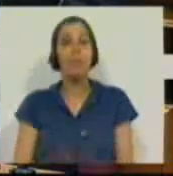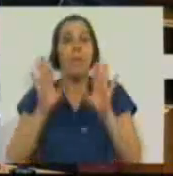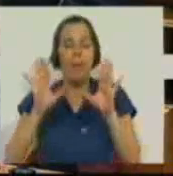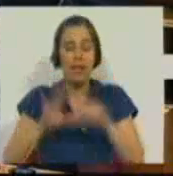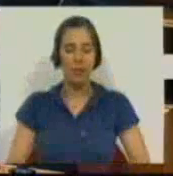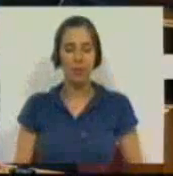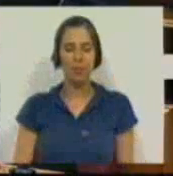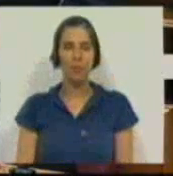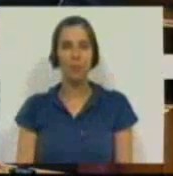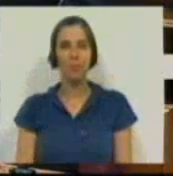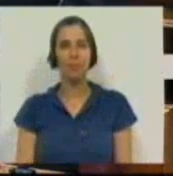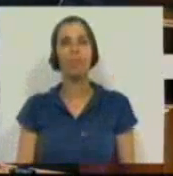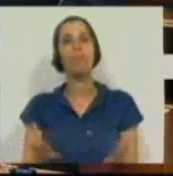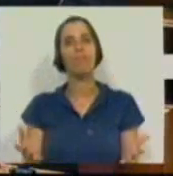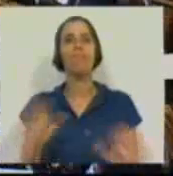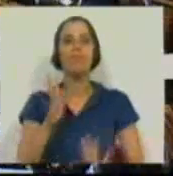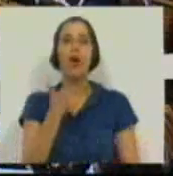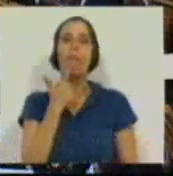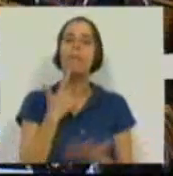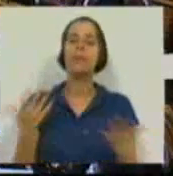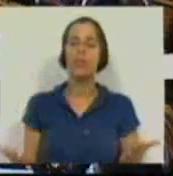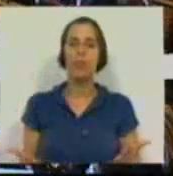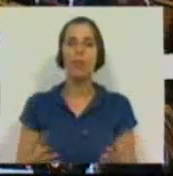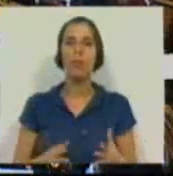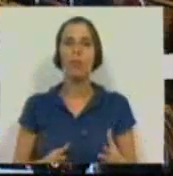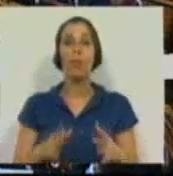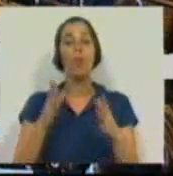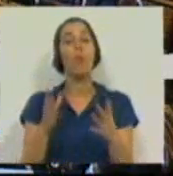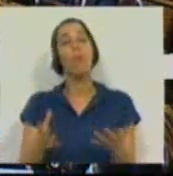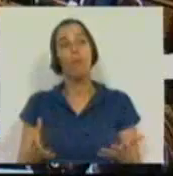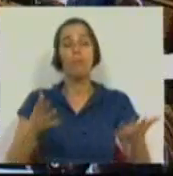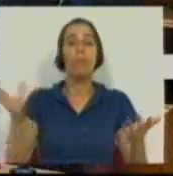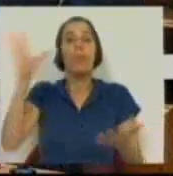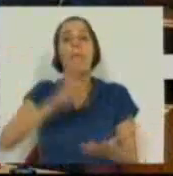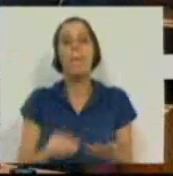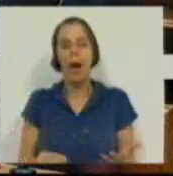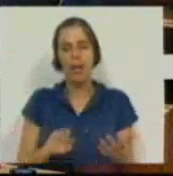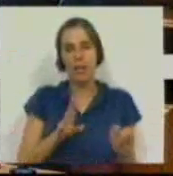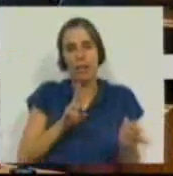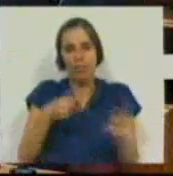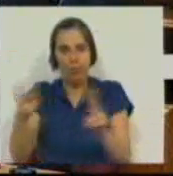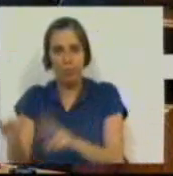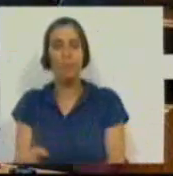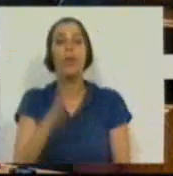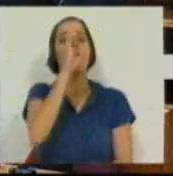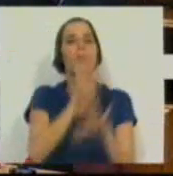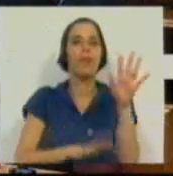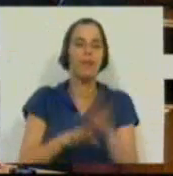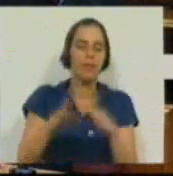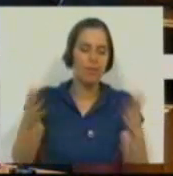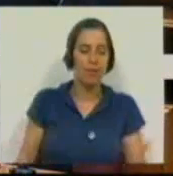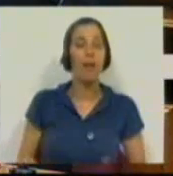Mas, já se percebeu que, por mais retificações que o Governo faça,